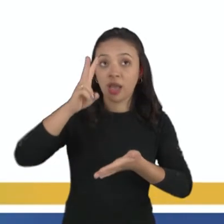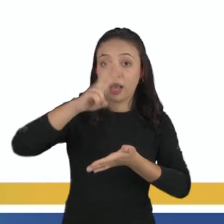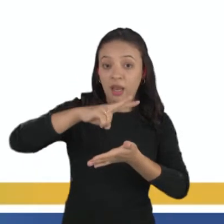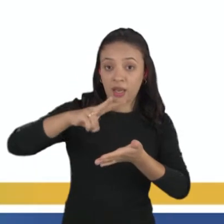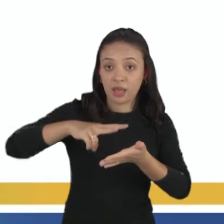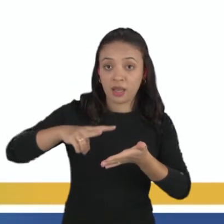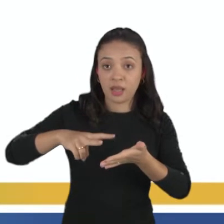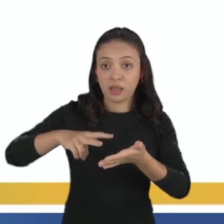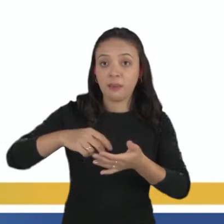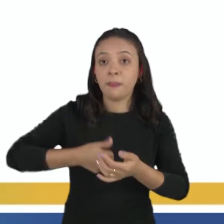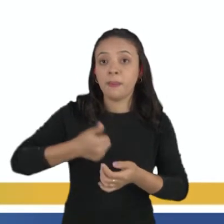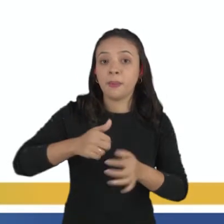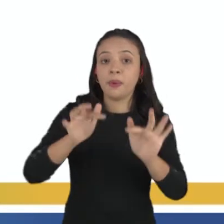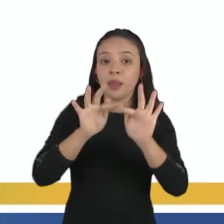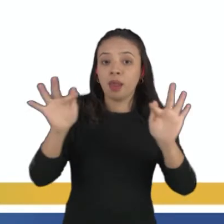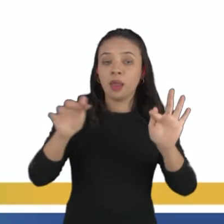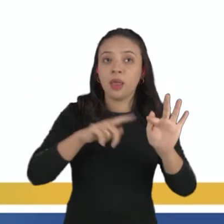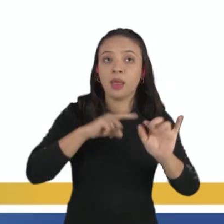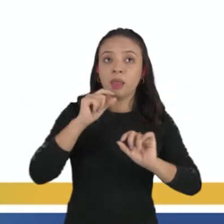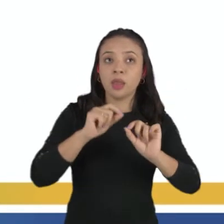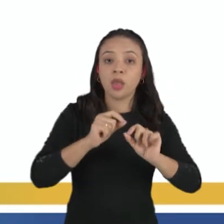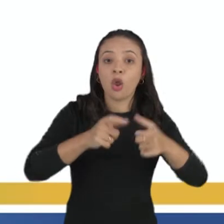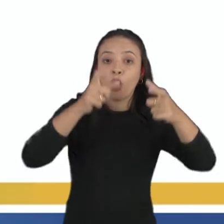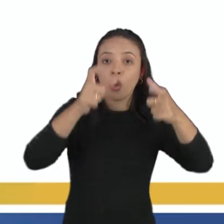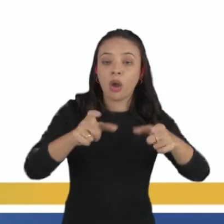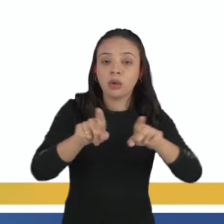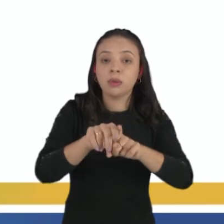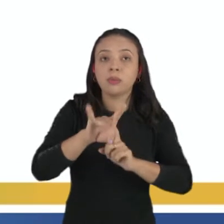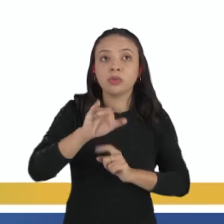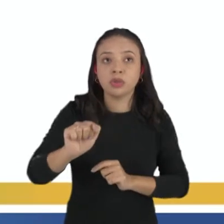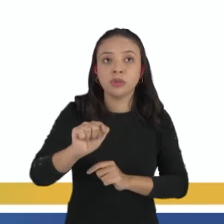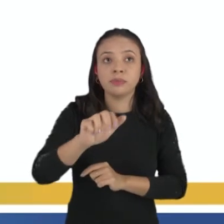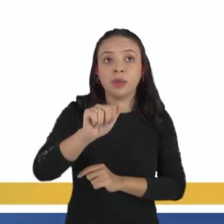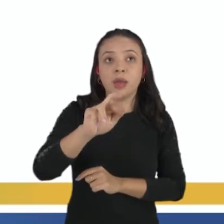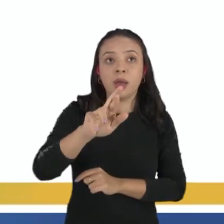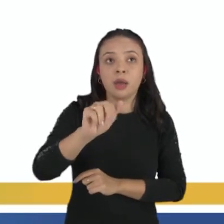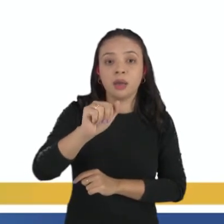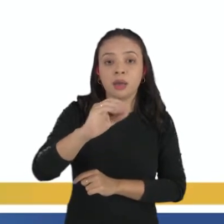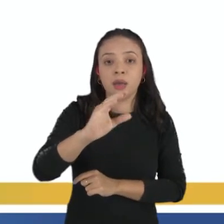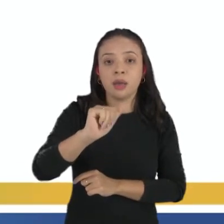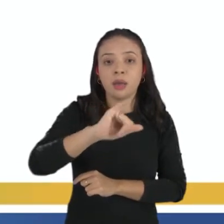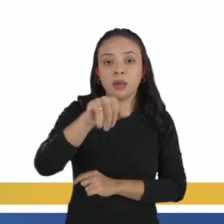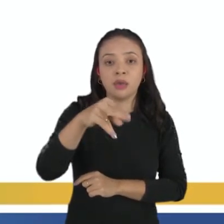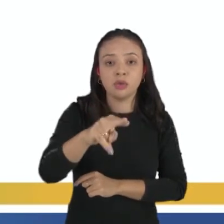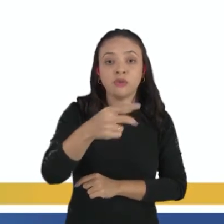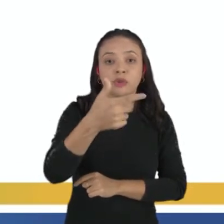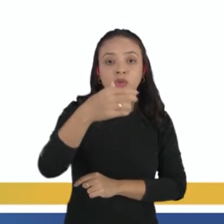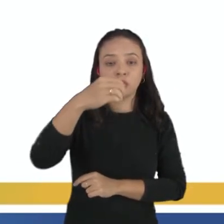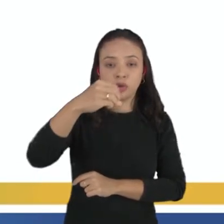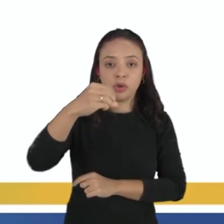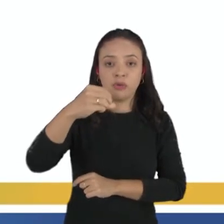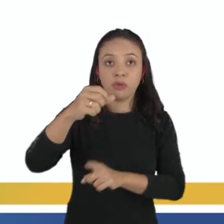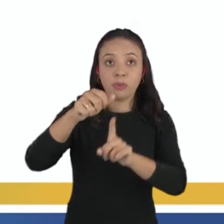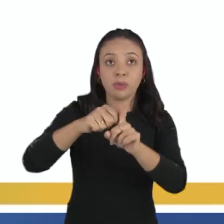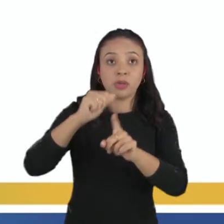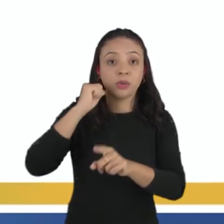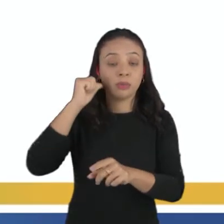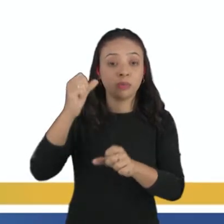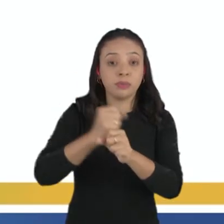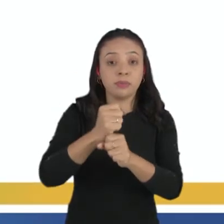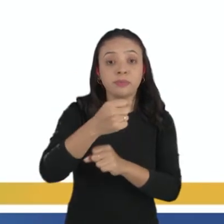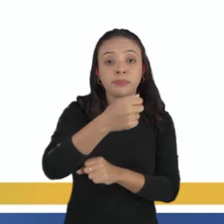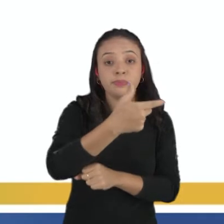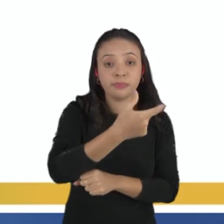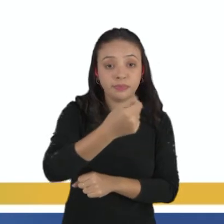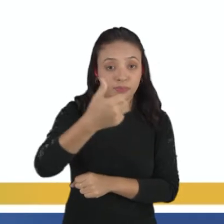primeira linha, nós temos local e data. Aracaju, 29 de abril de 2013. Temos o